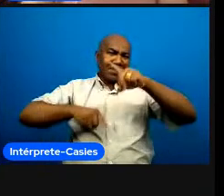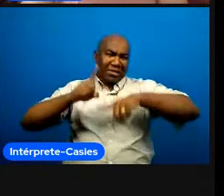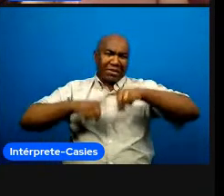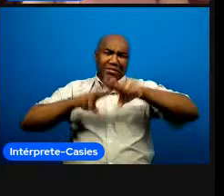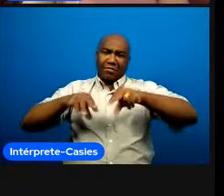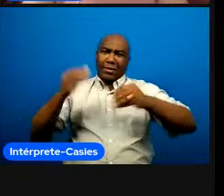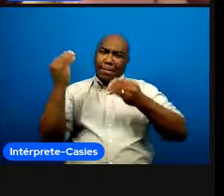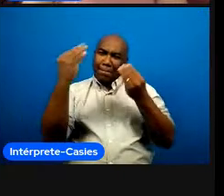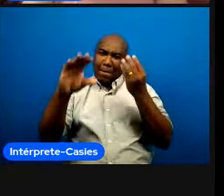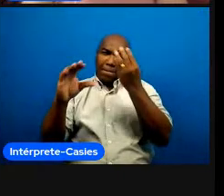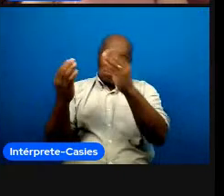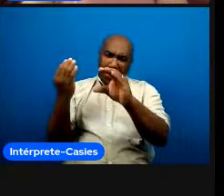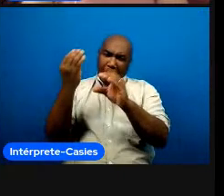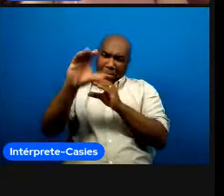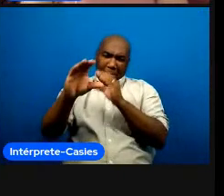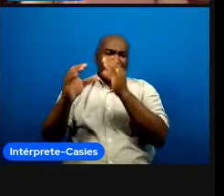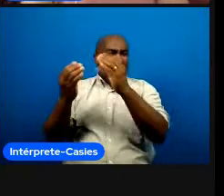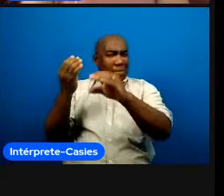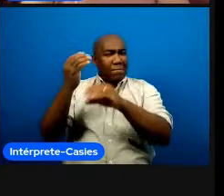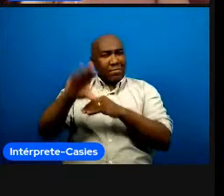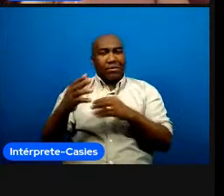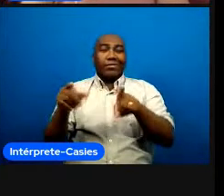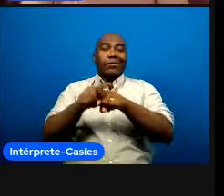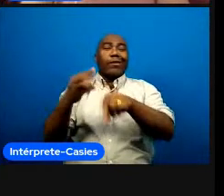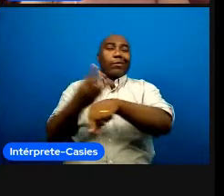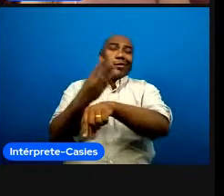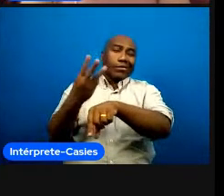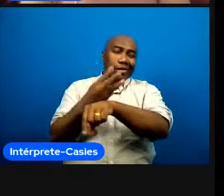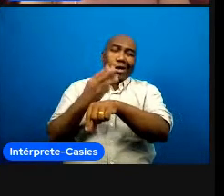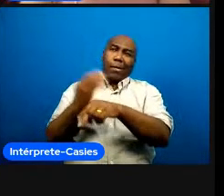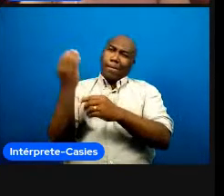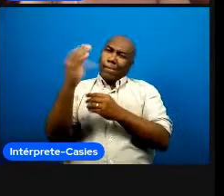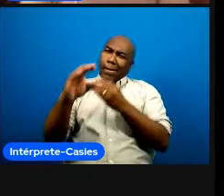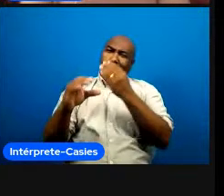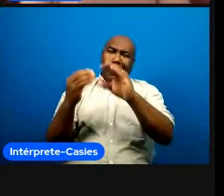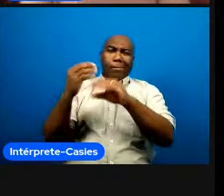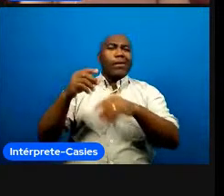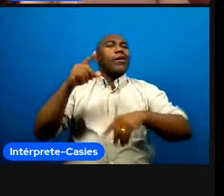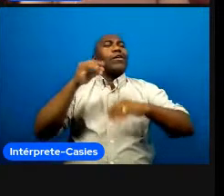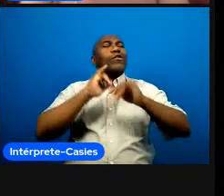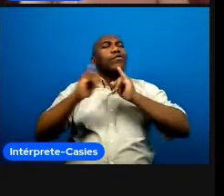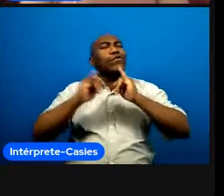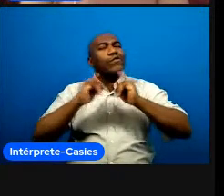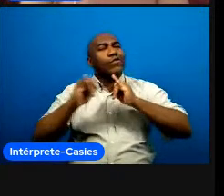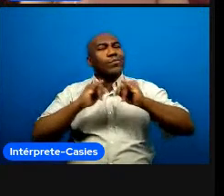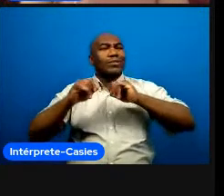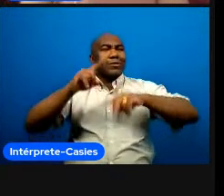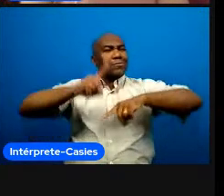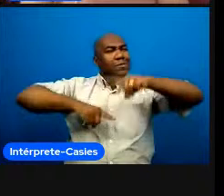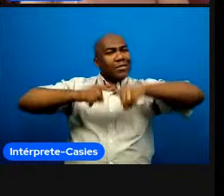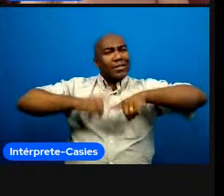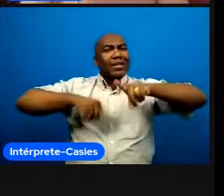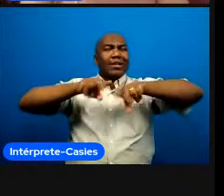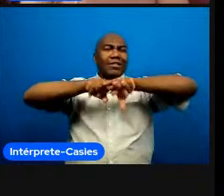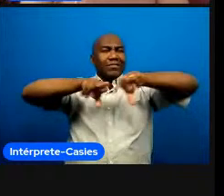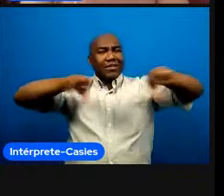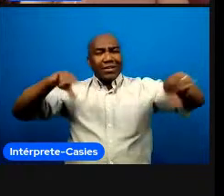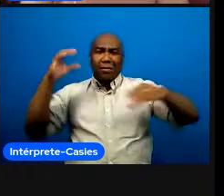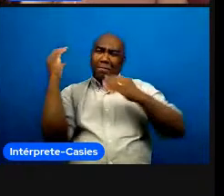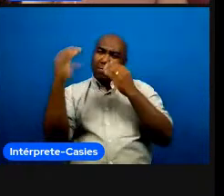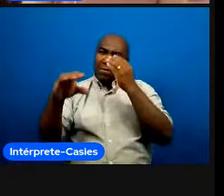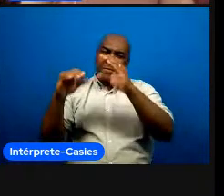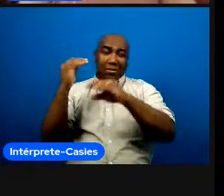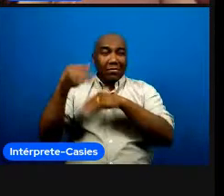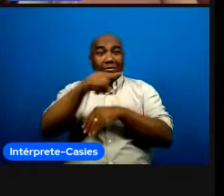que tá assistindo essa palestra junto com você você tá lá no whatsapp eu tenho um grupo entre meus amigos que se chama vamos cornetar as lives né que a gente assiste as